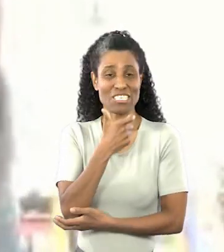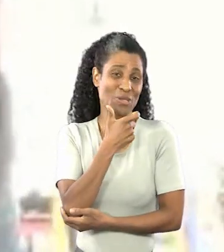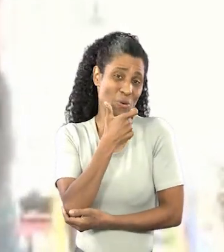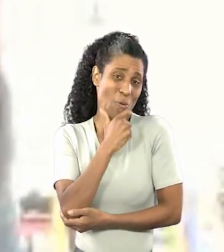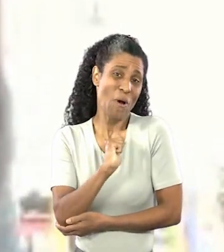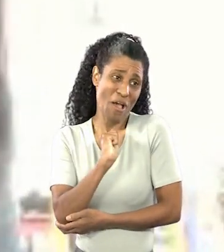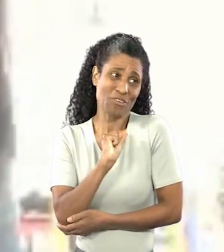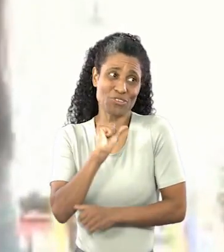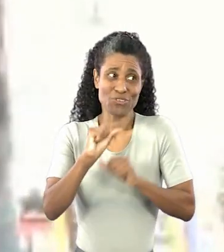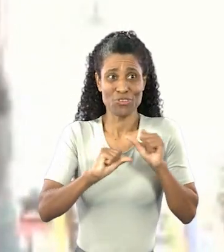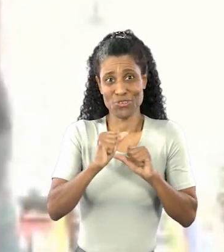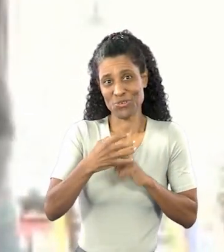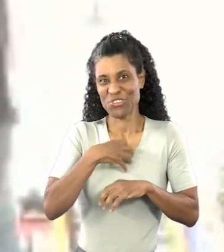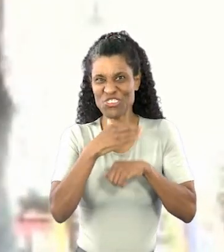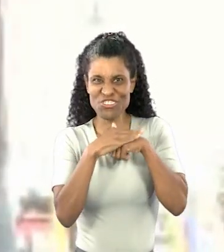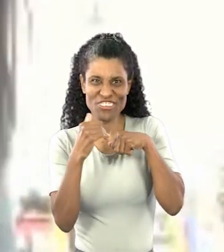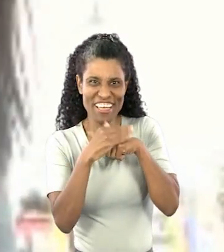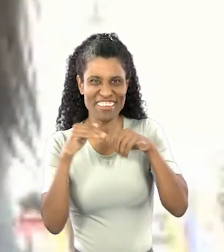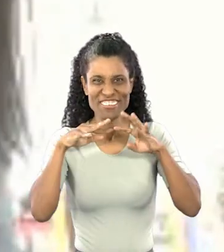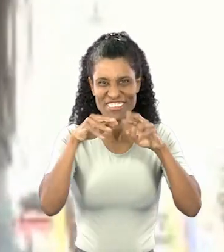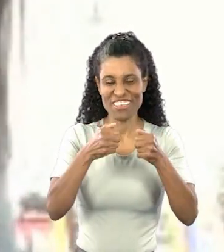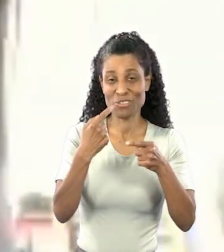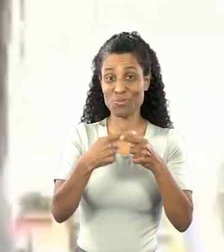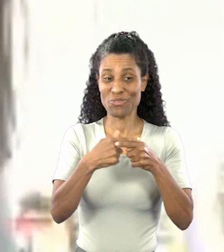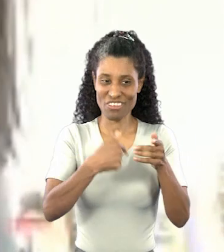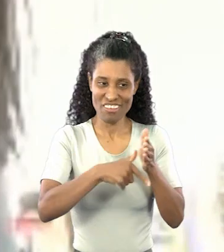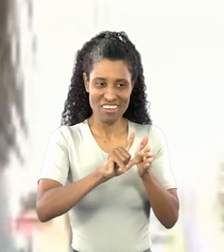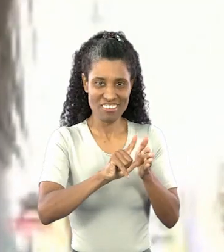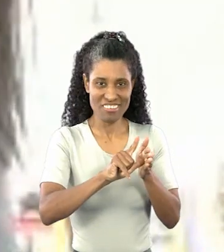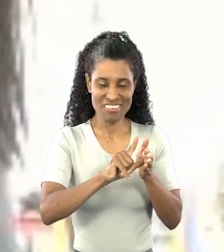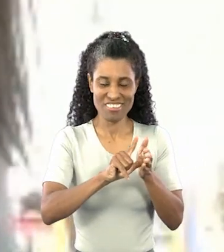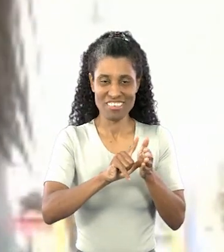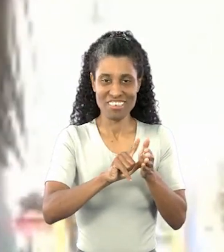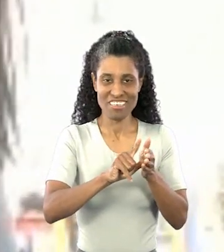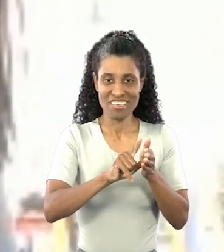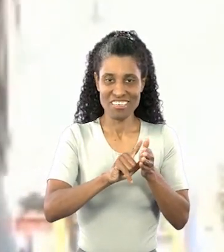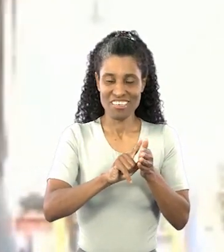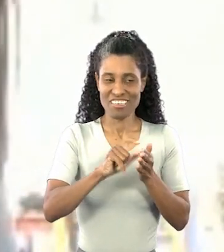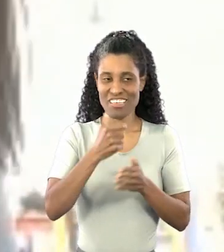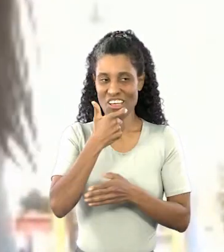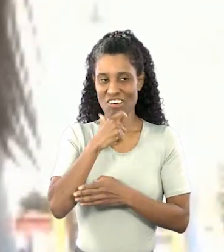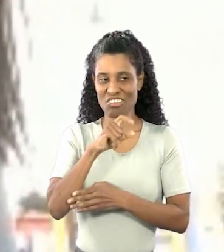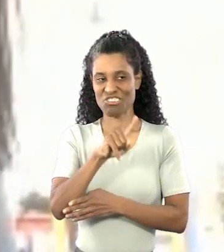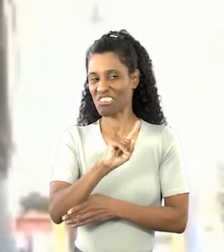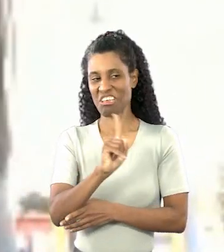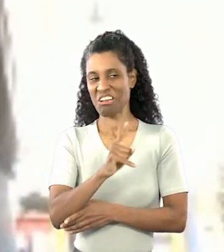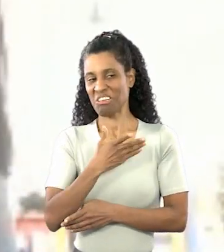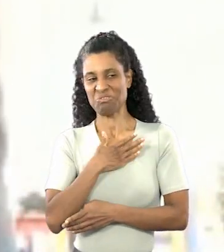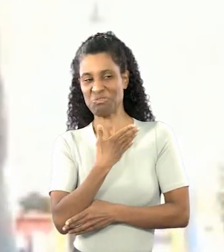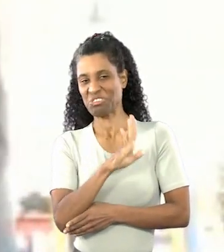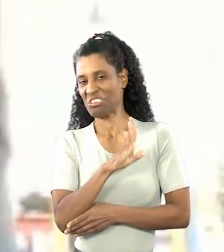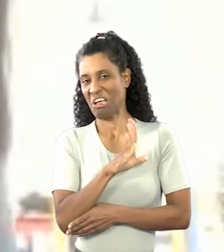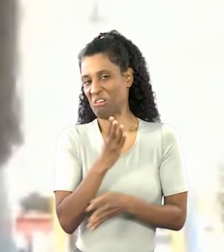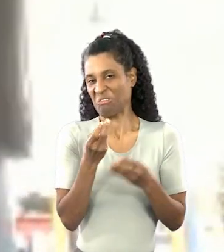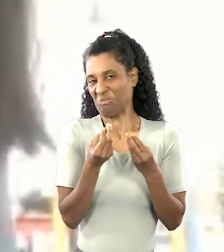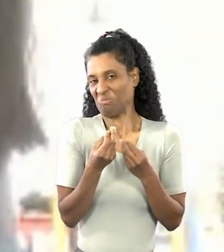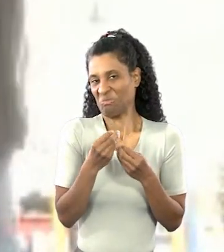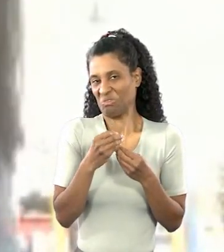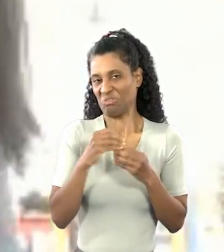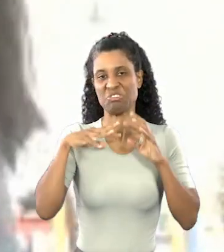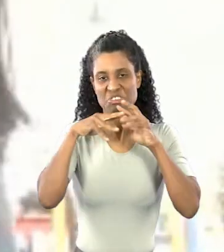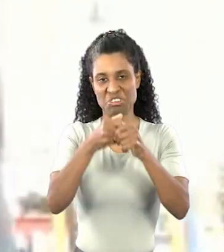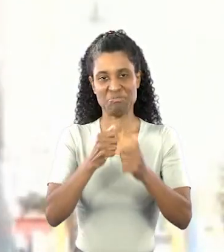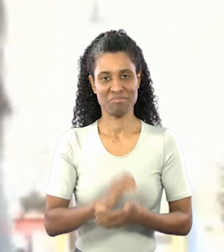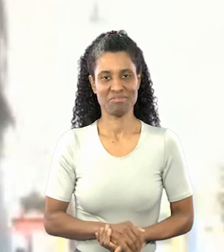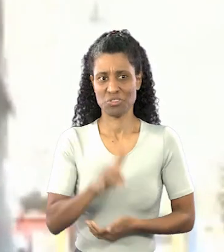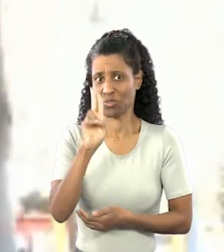Muito carinho pelos bichos. pelos bichos. antes eu não achava que... Não parecia uma pessoa assim que gostasse tanto de bichinhos.